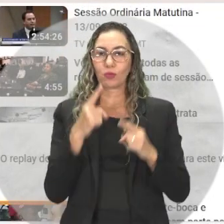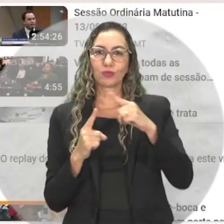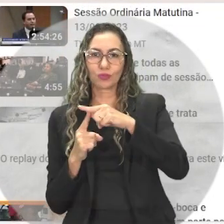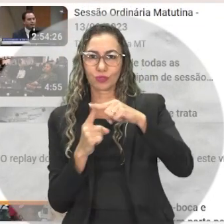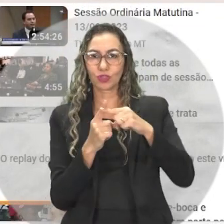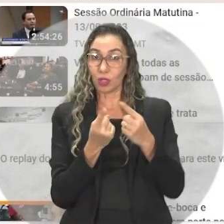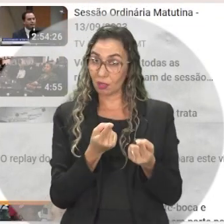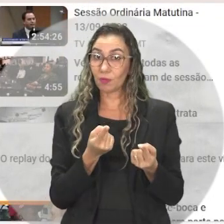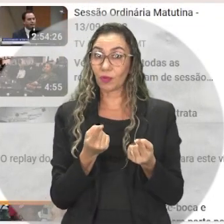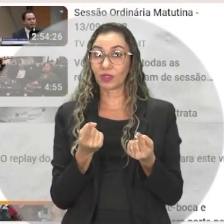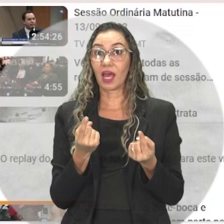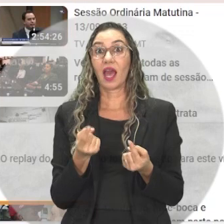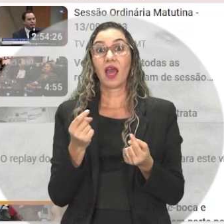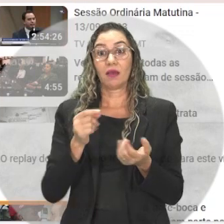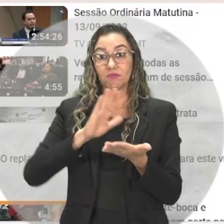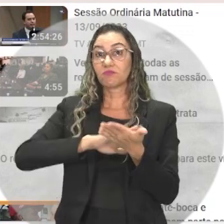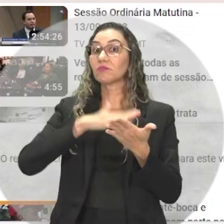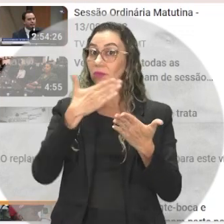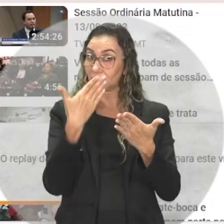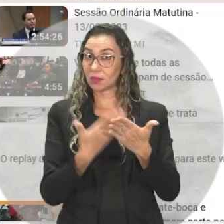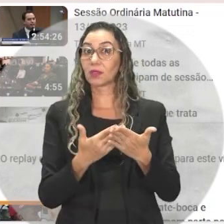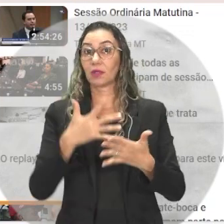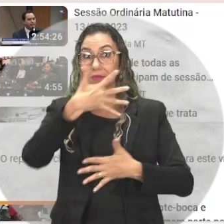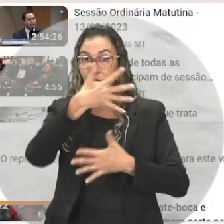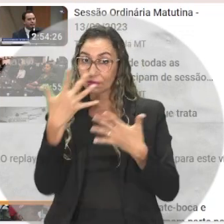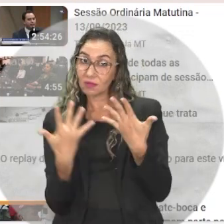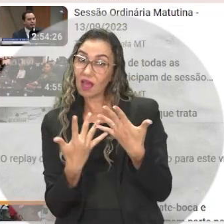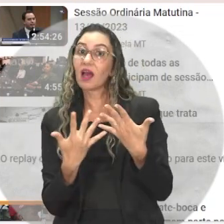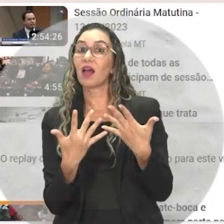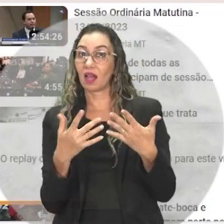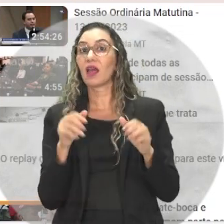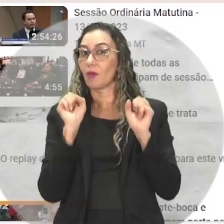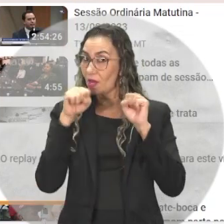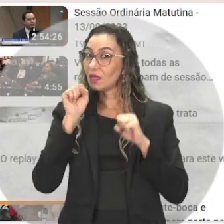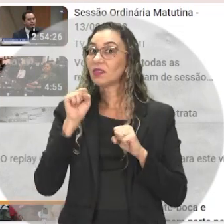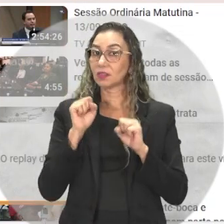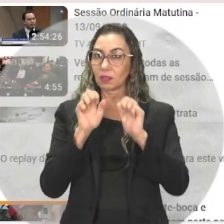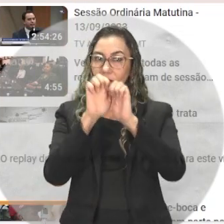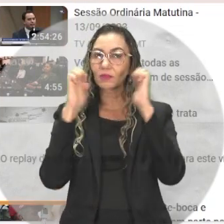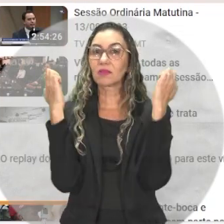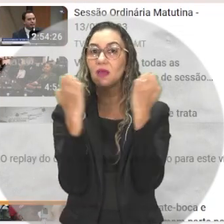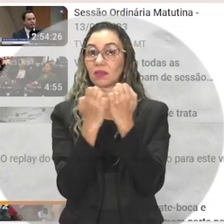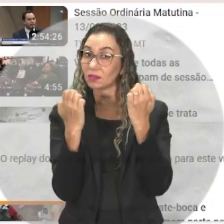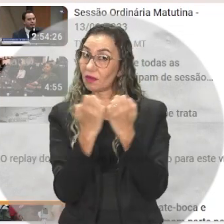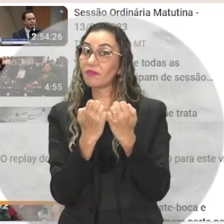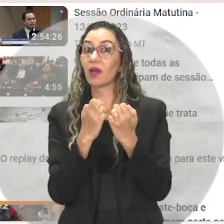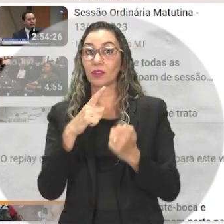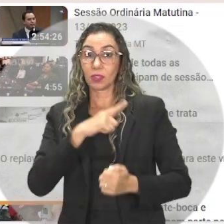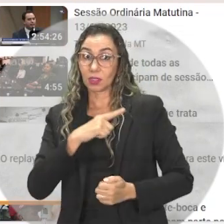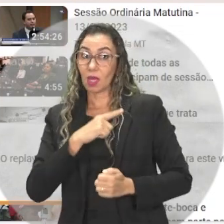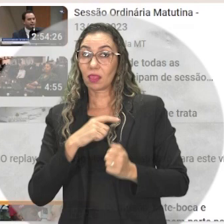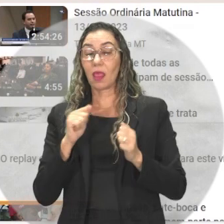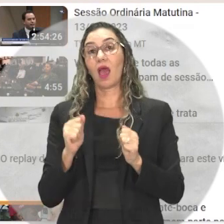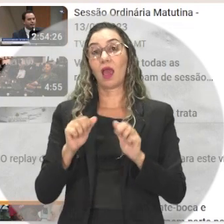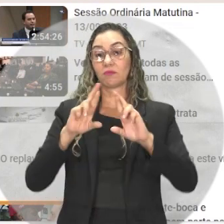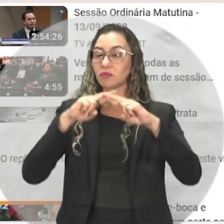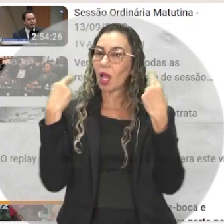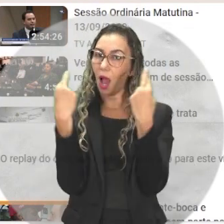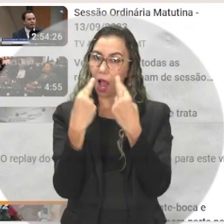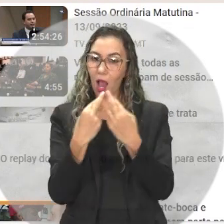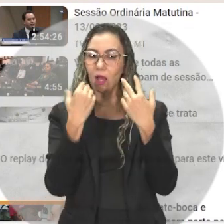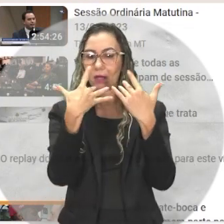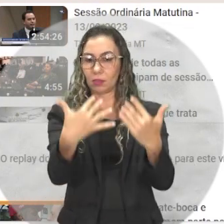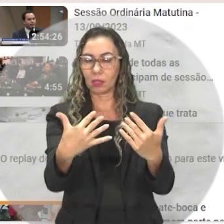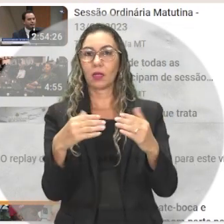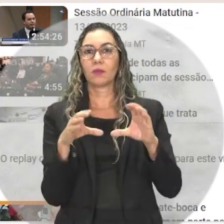intérprete de libras, a língua brasileira de sinais, nos eventos públicos do parlamento, como sessões plenárias, reuniões